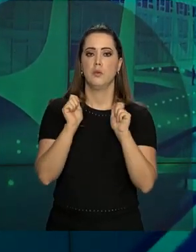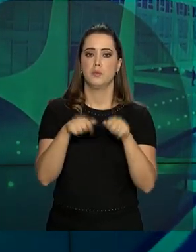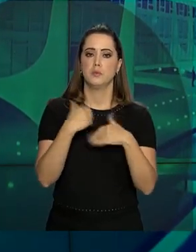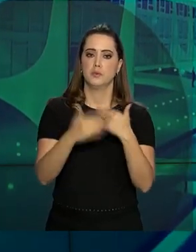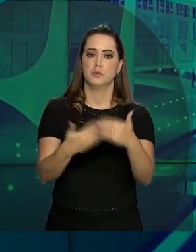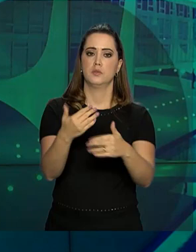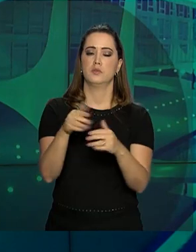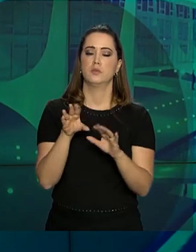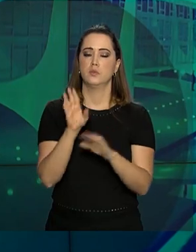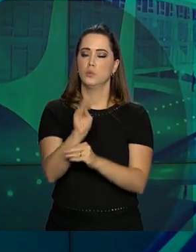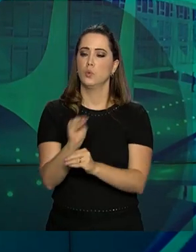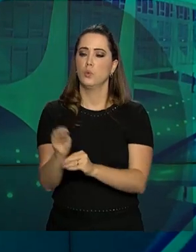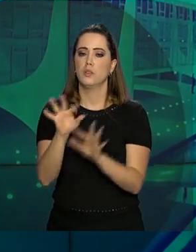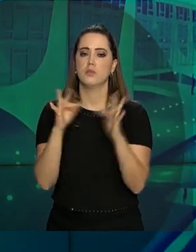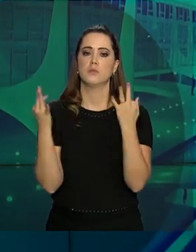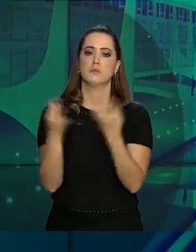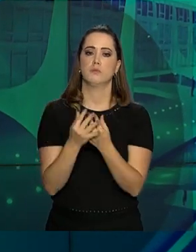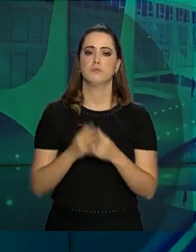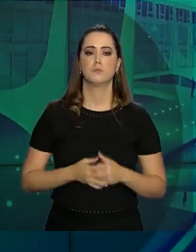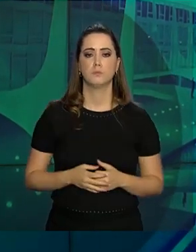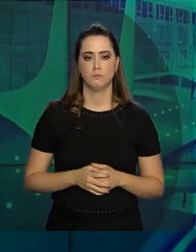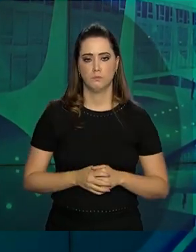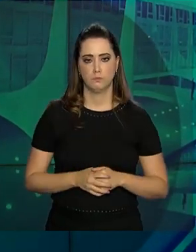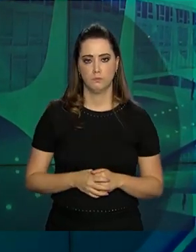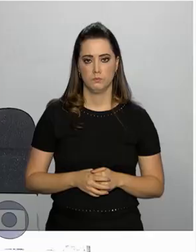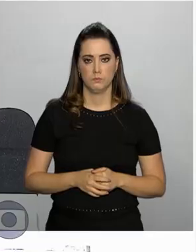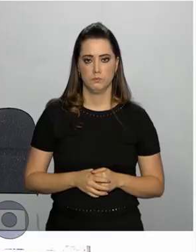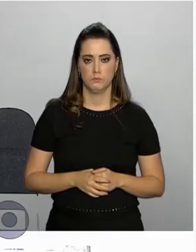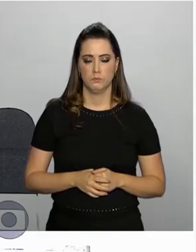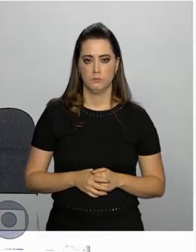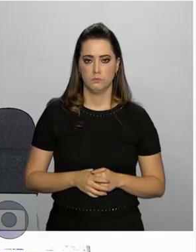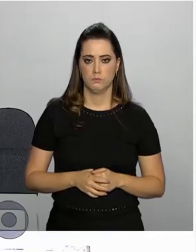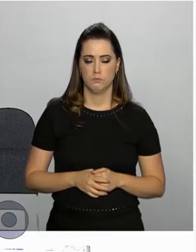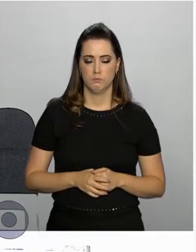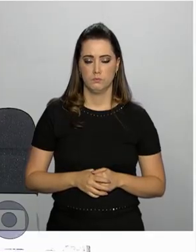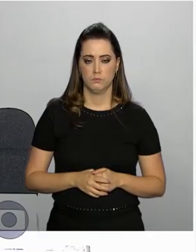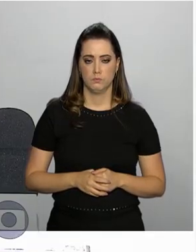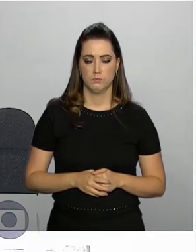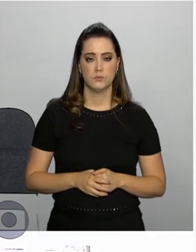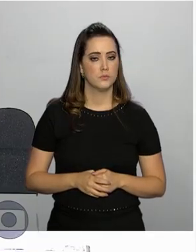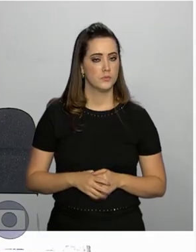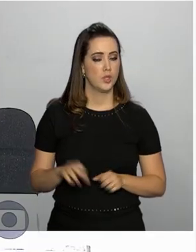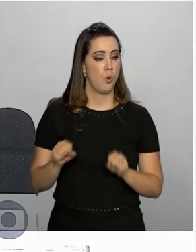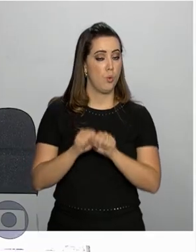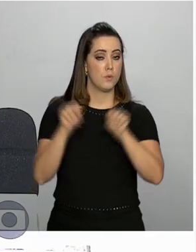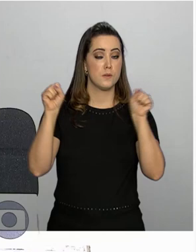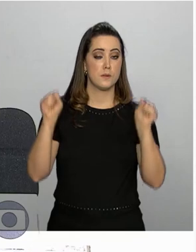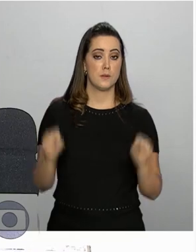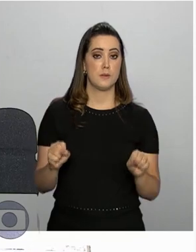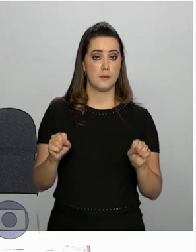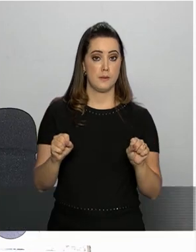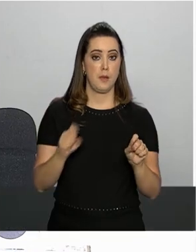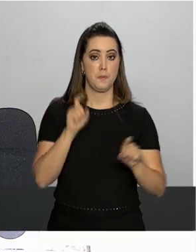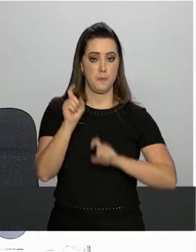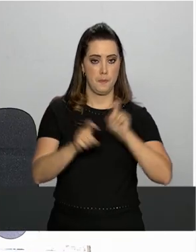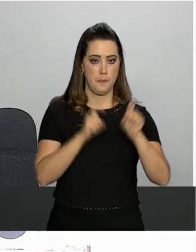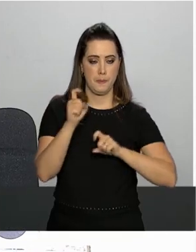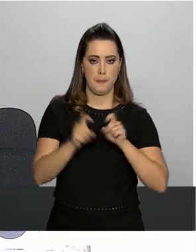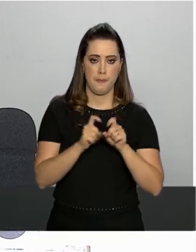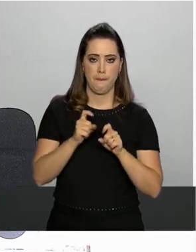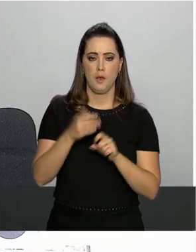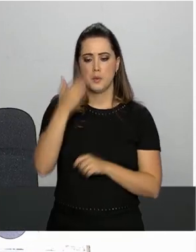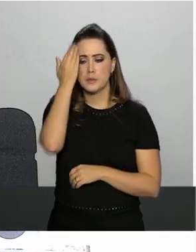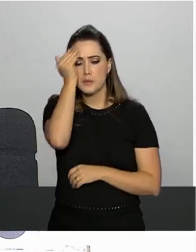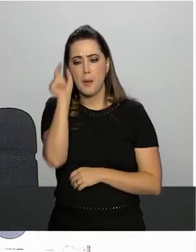continuidade do acompanhamento dessas famílias. O sistema eletrônico para a coleta dos